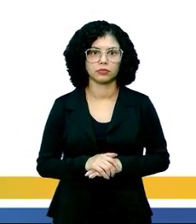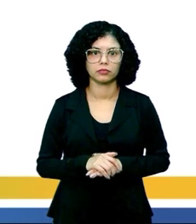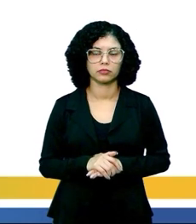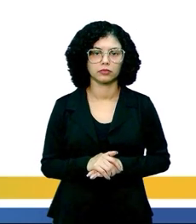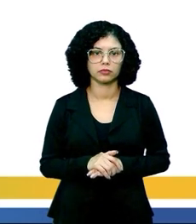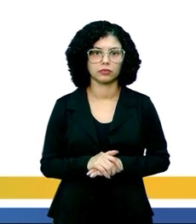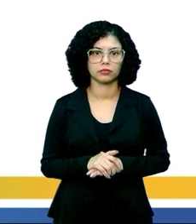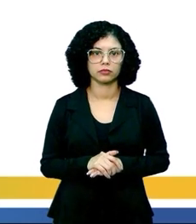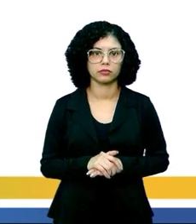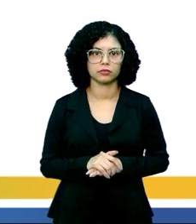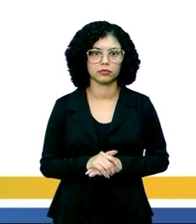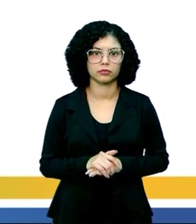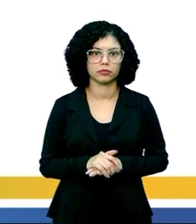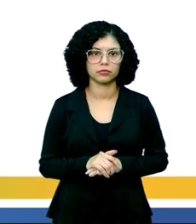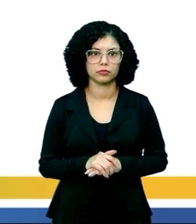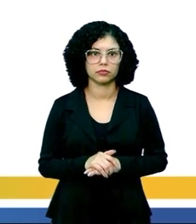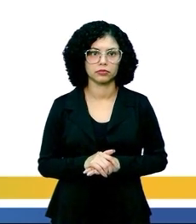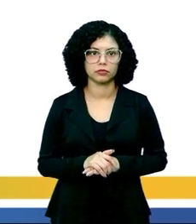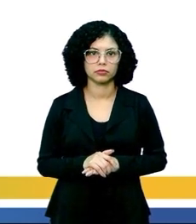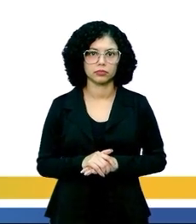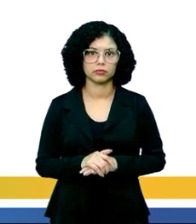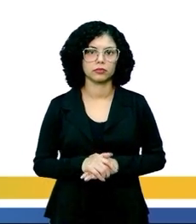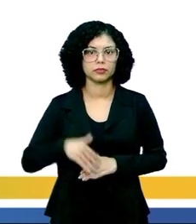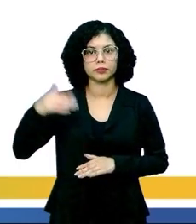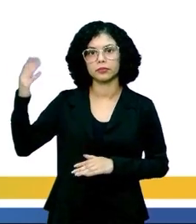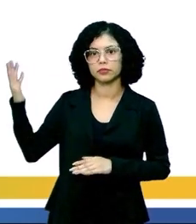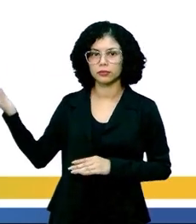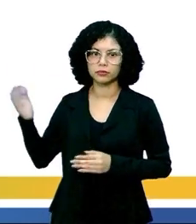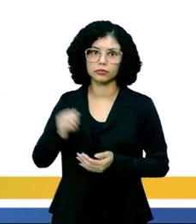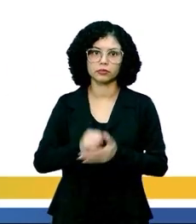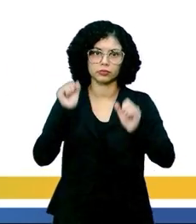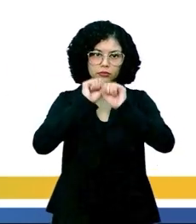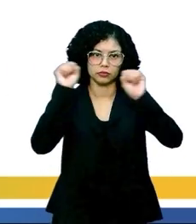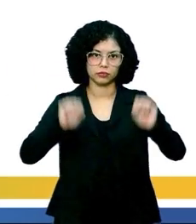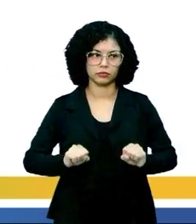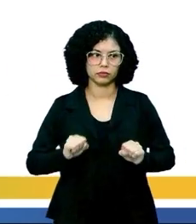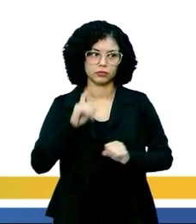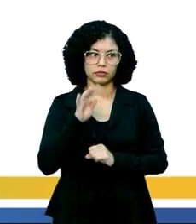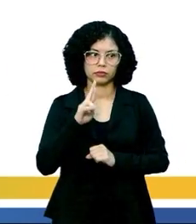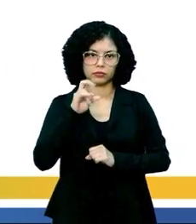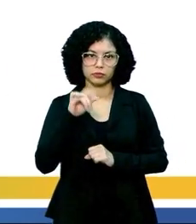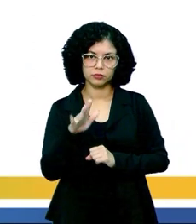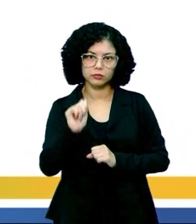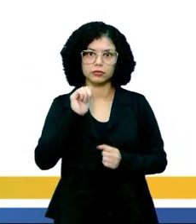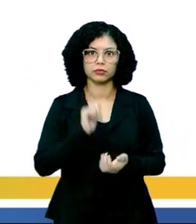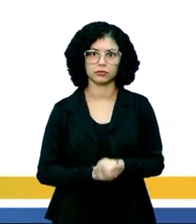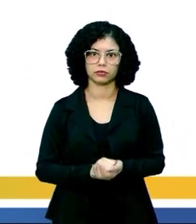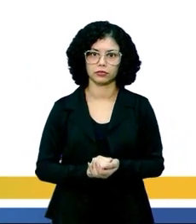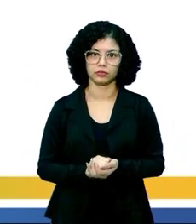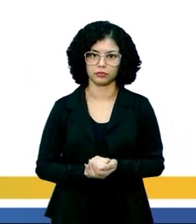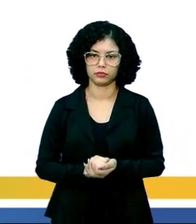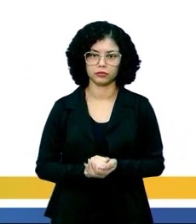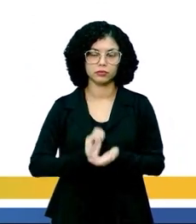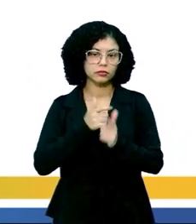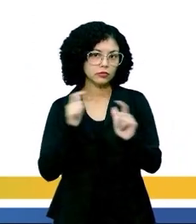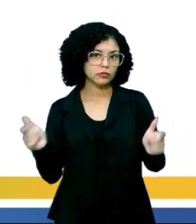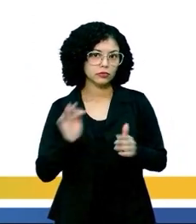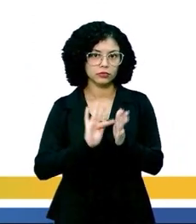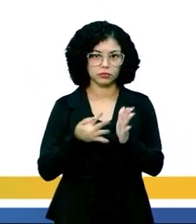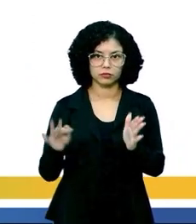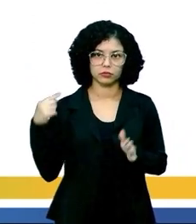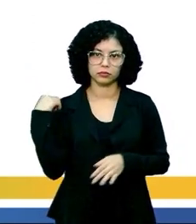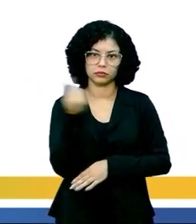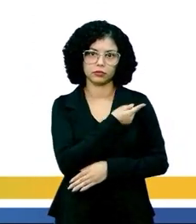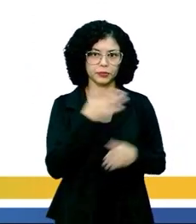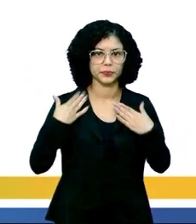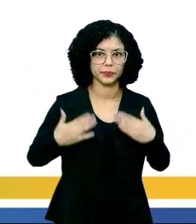com isso, a gente aí vai falar do sistema digestório, né? Que é uma das funções do